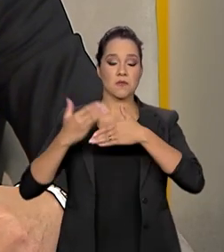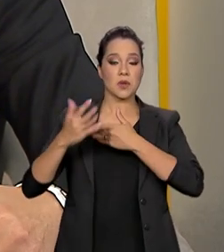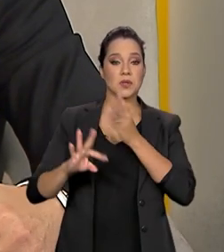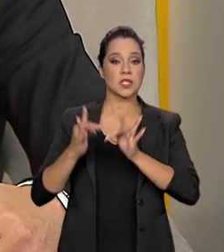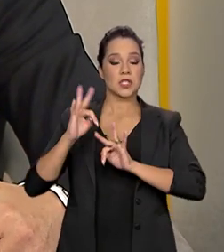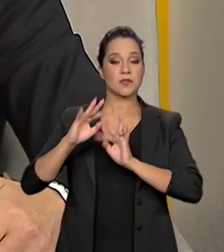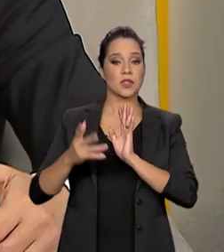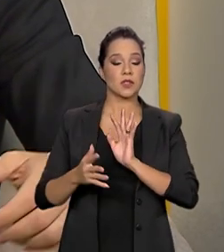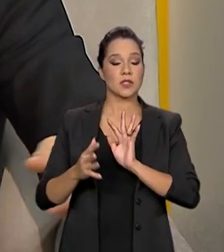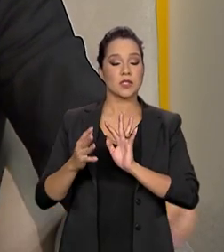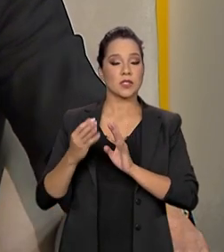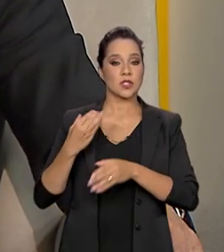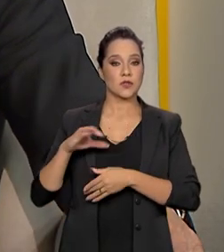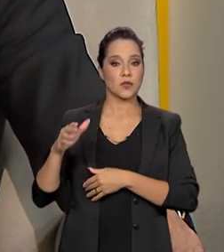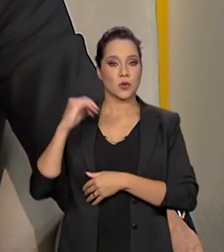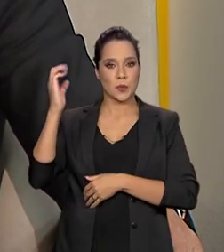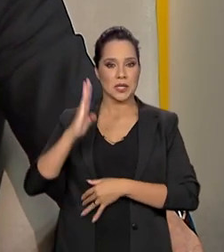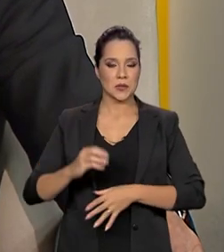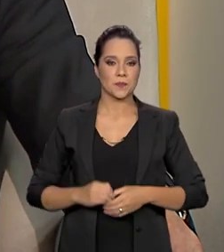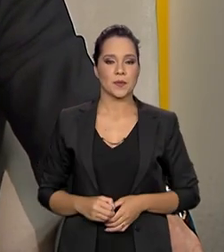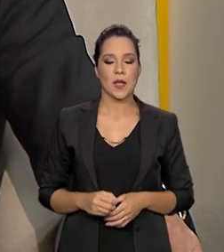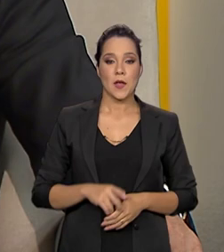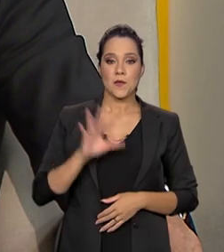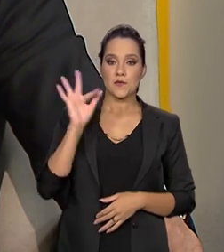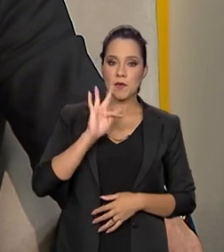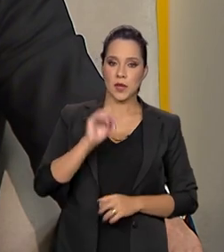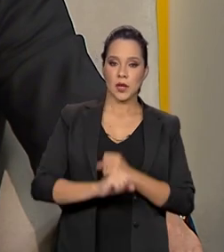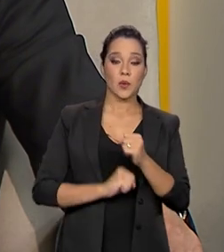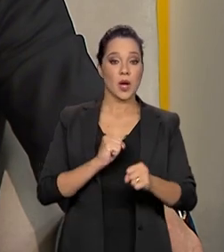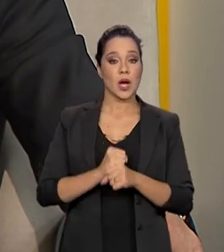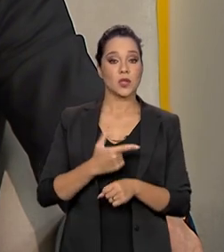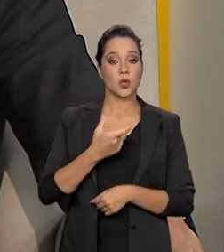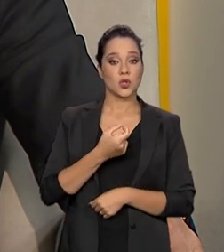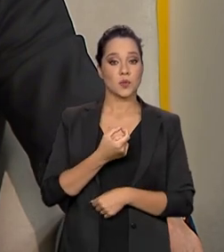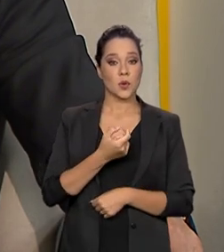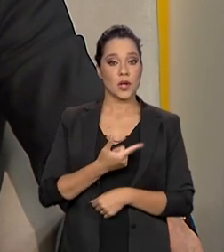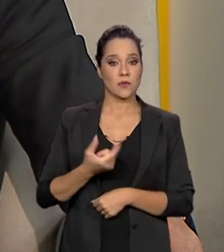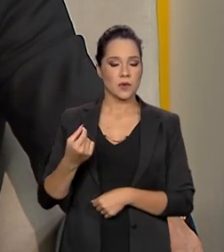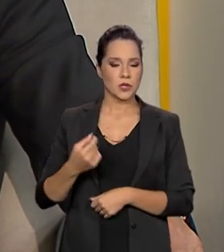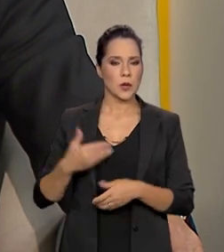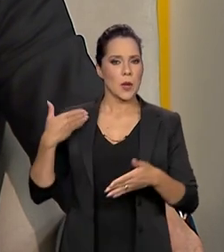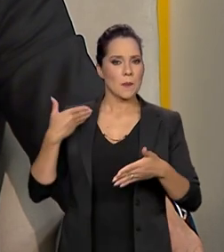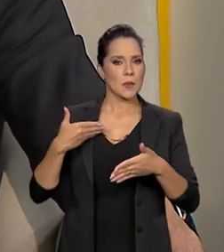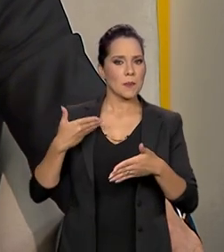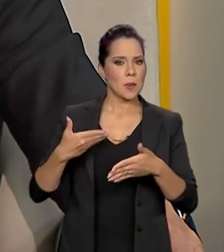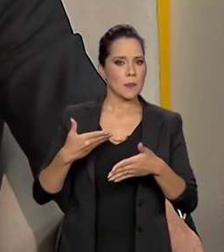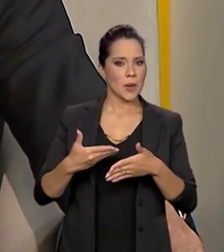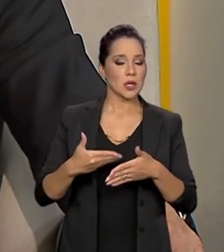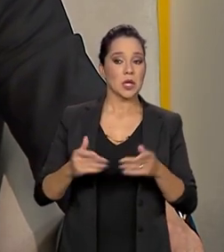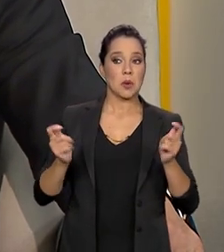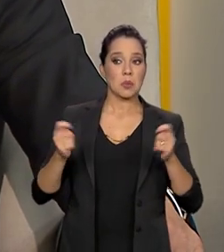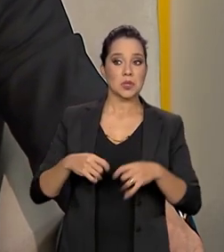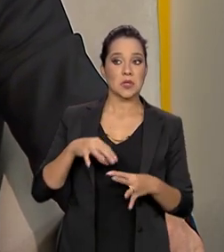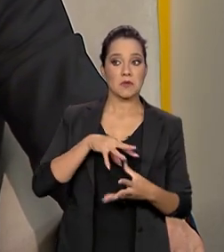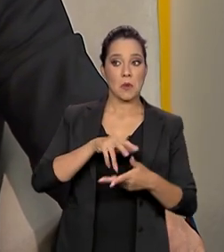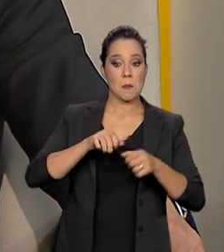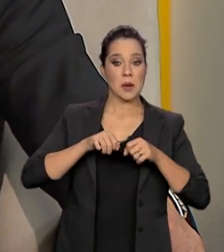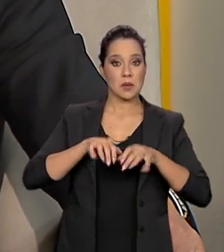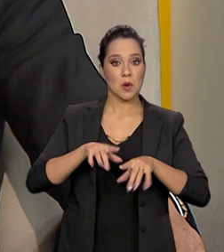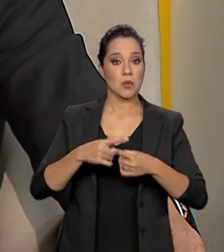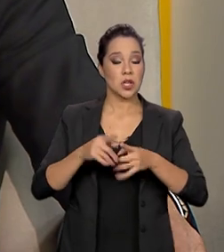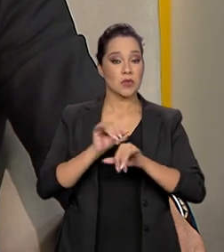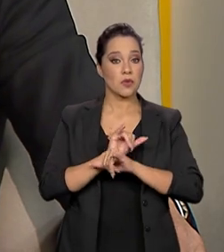tecnológico do Brasil. Em fevereiro de 2020, com a aproximação da possível pandemia, que ela só foi